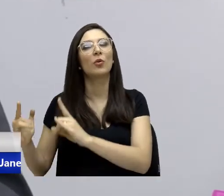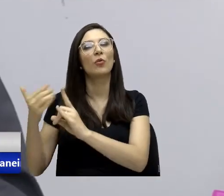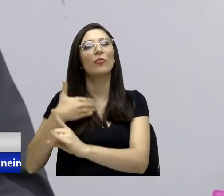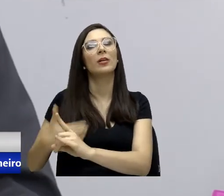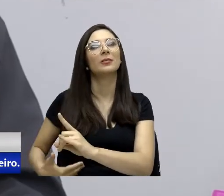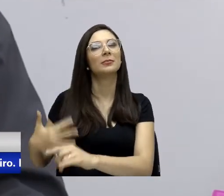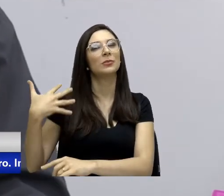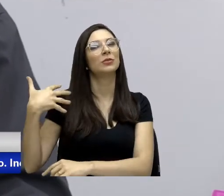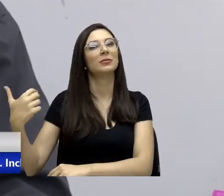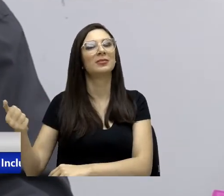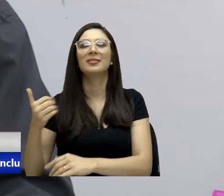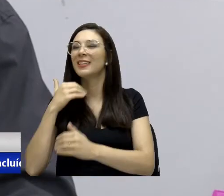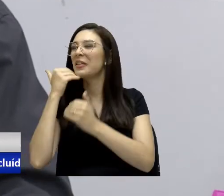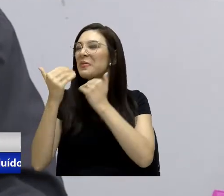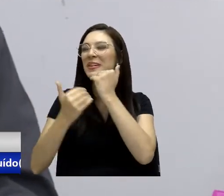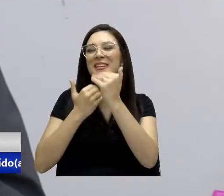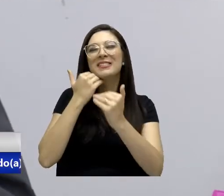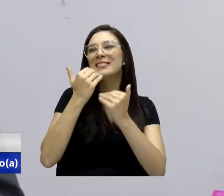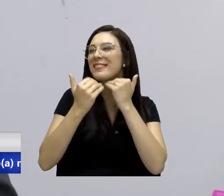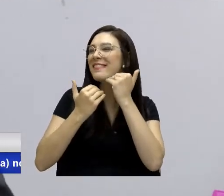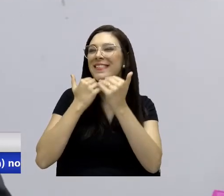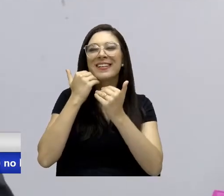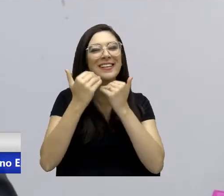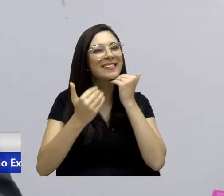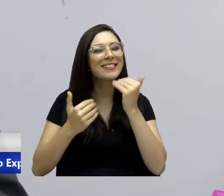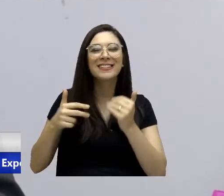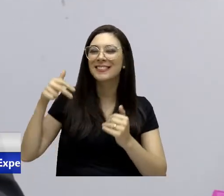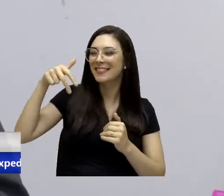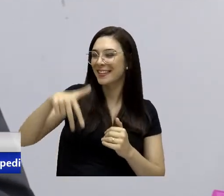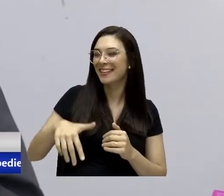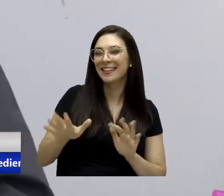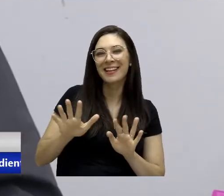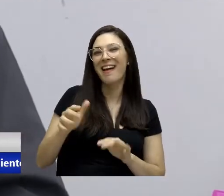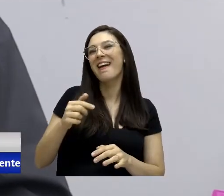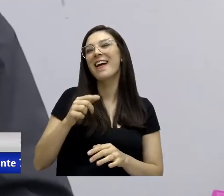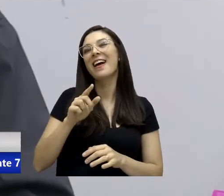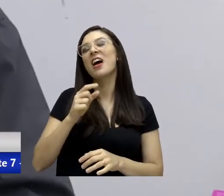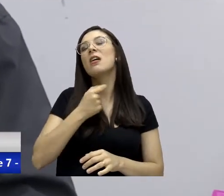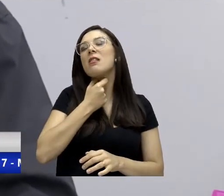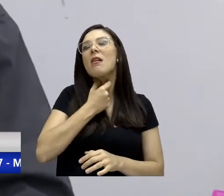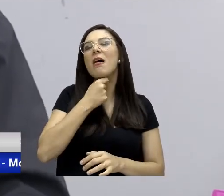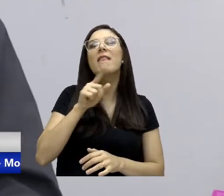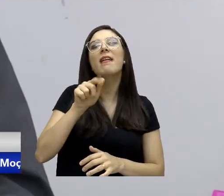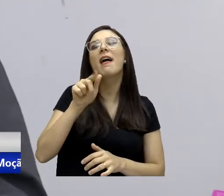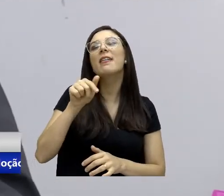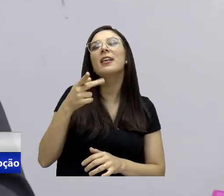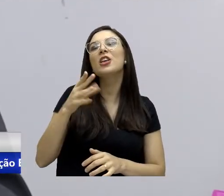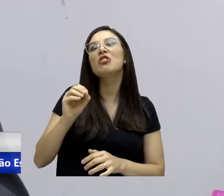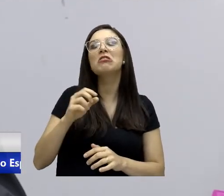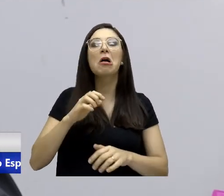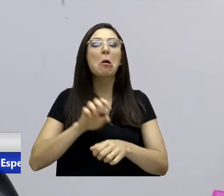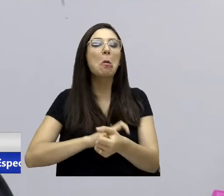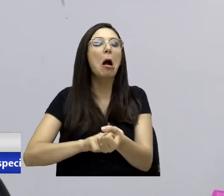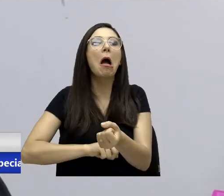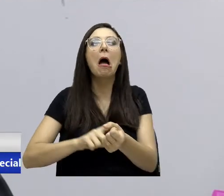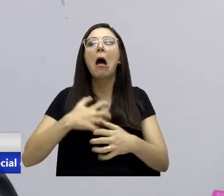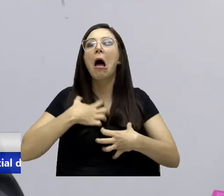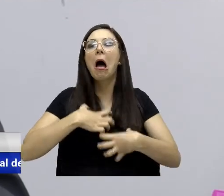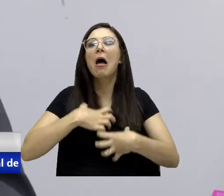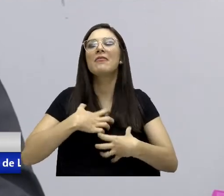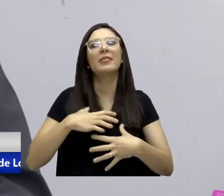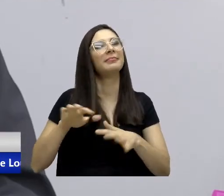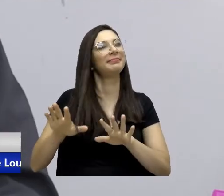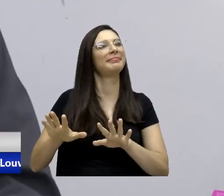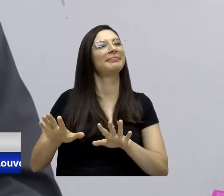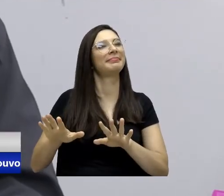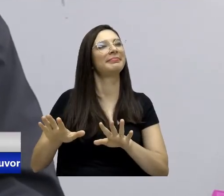adianta subir aqui em cima falar, não, o Gaguinho tá com raiva porque não tem nada no governo. Já